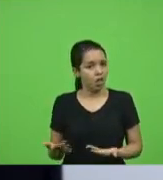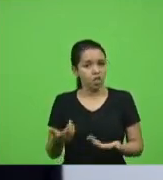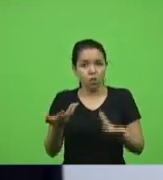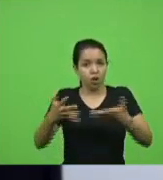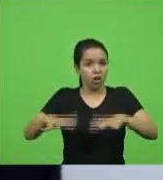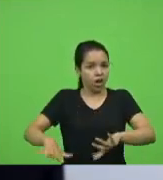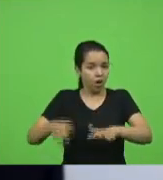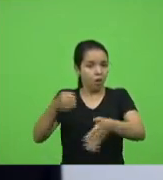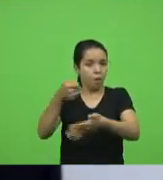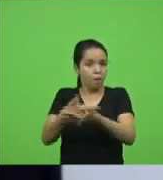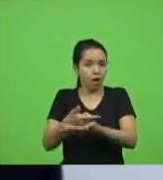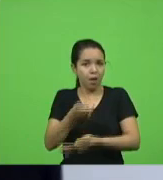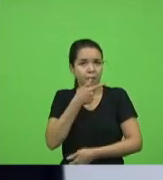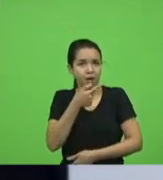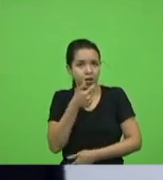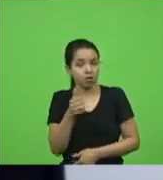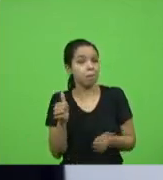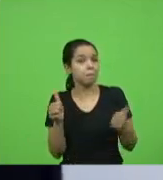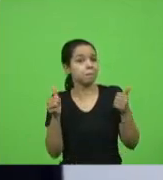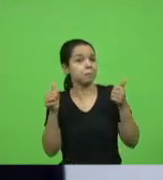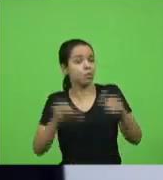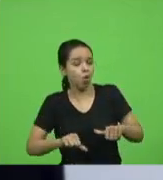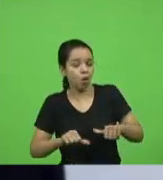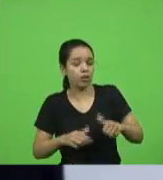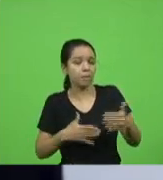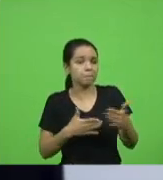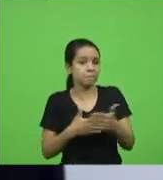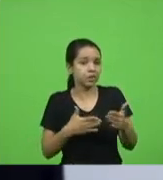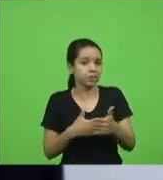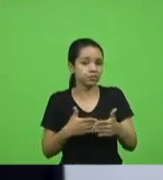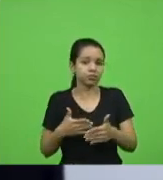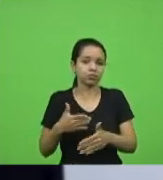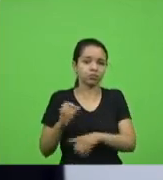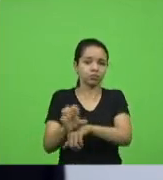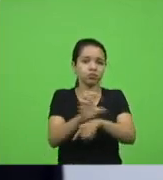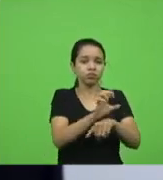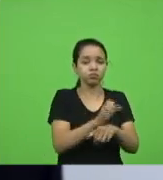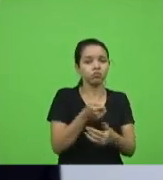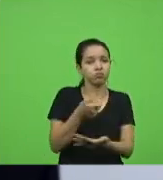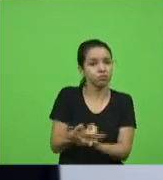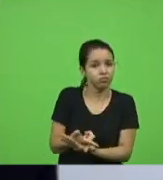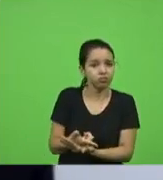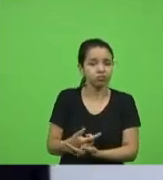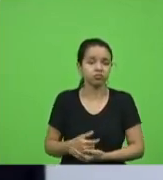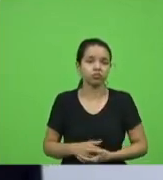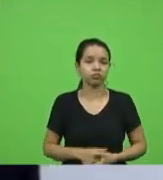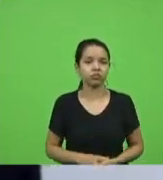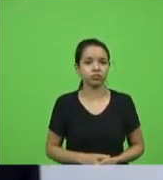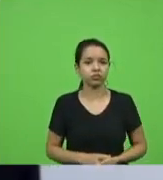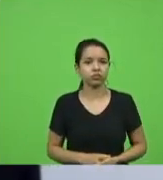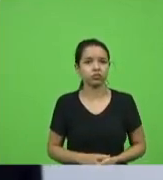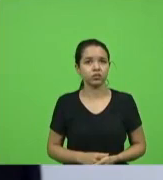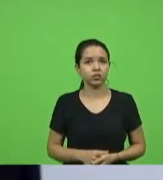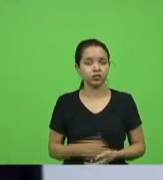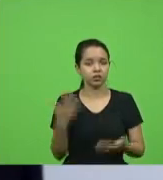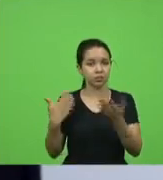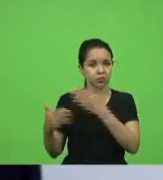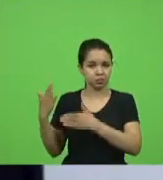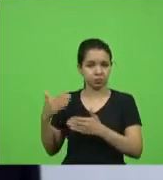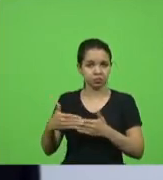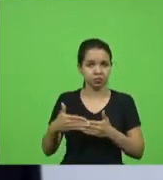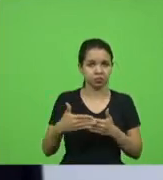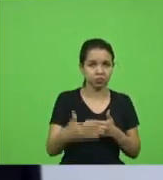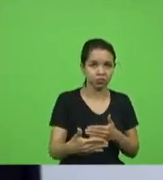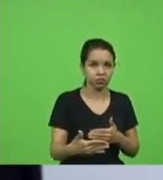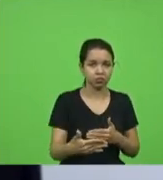vidas e pior está impedindo que os outros comprem então desde o início quando